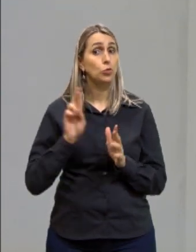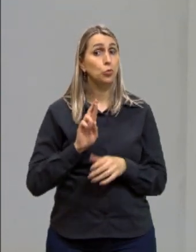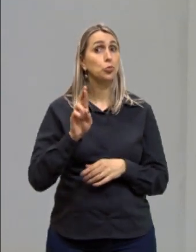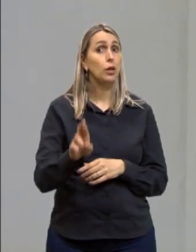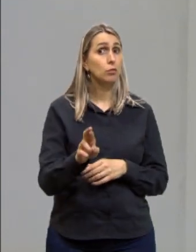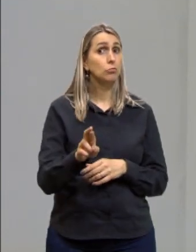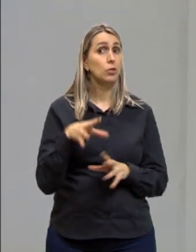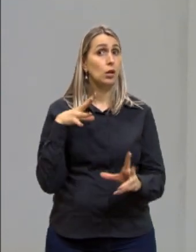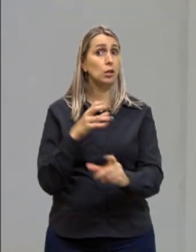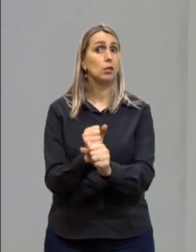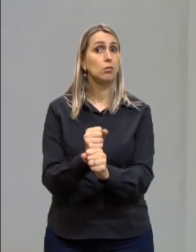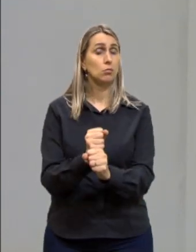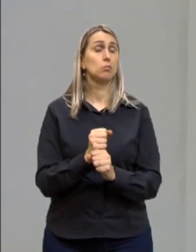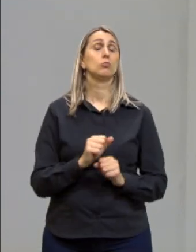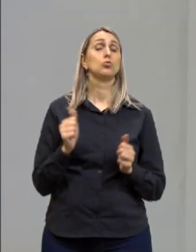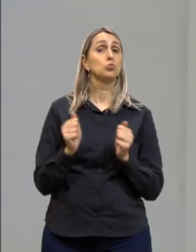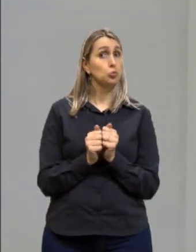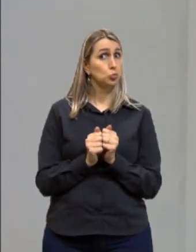estar aqui na conclusão, tá?